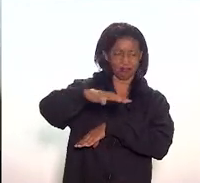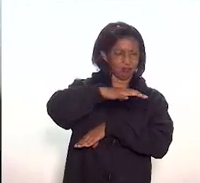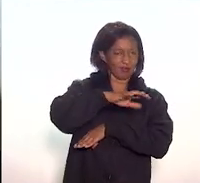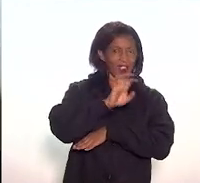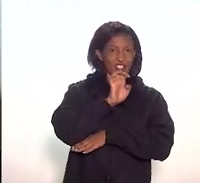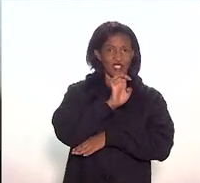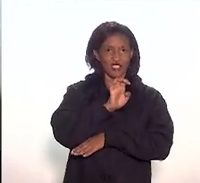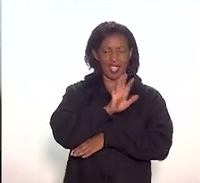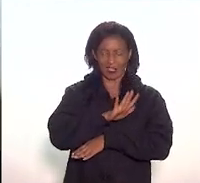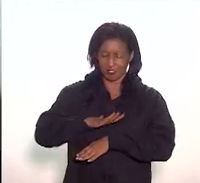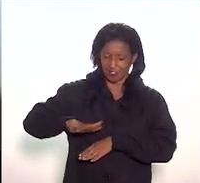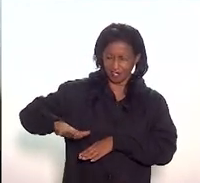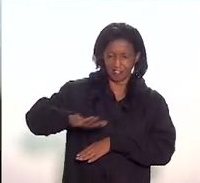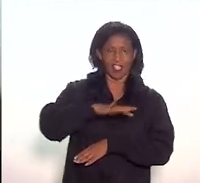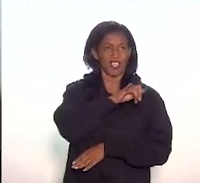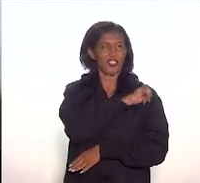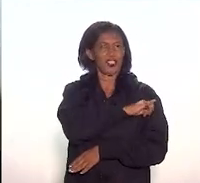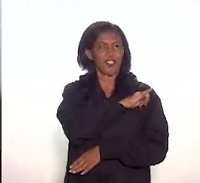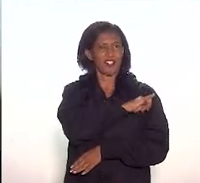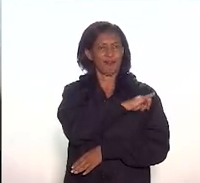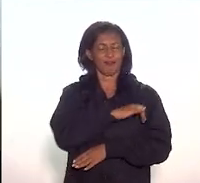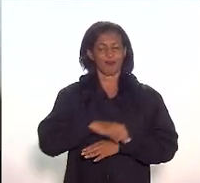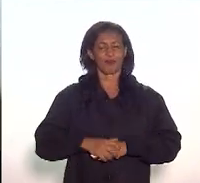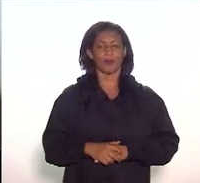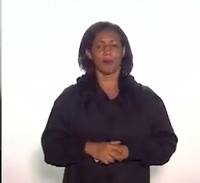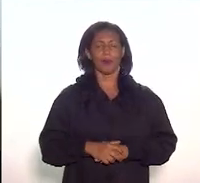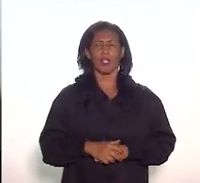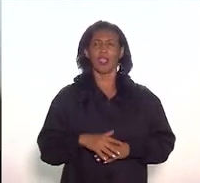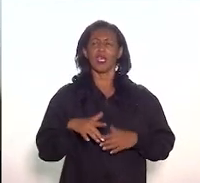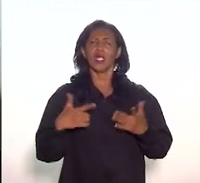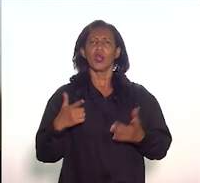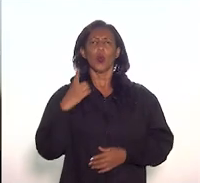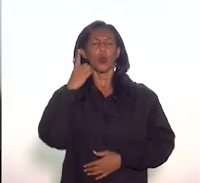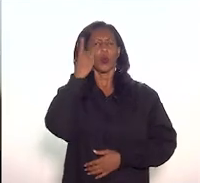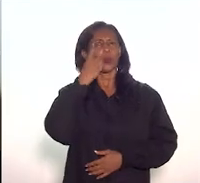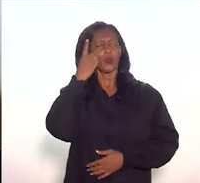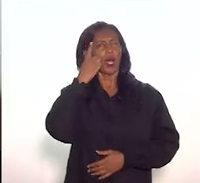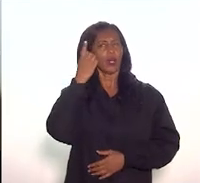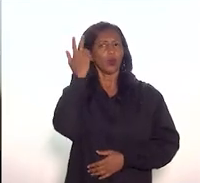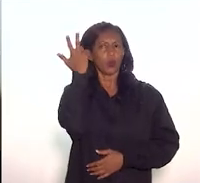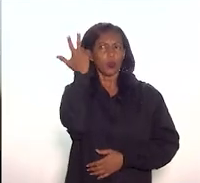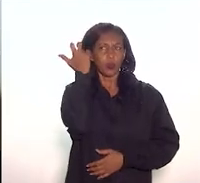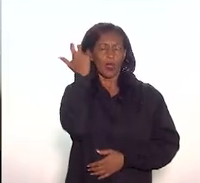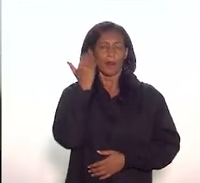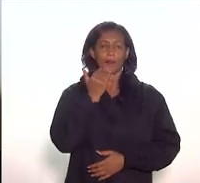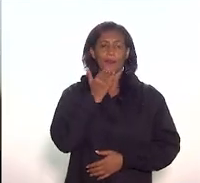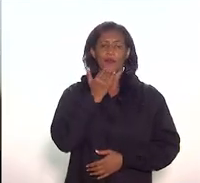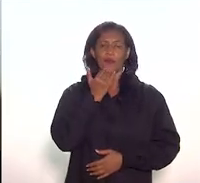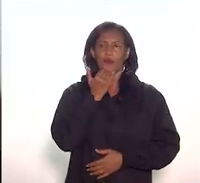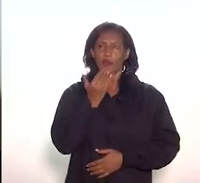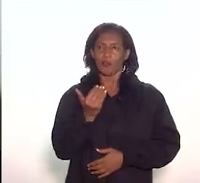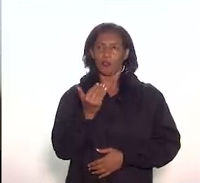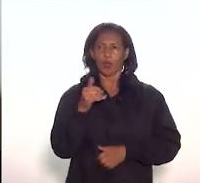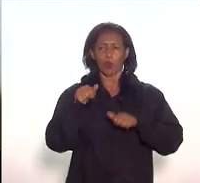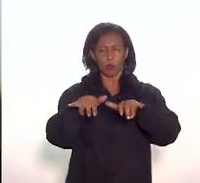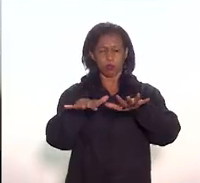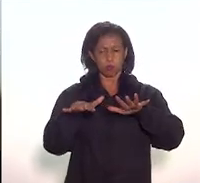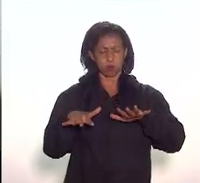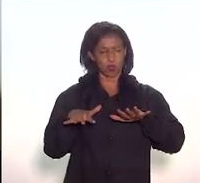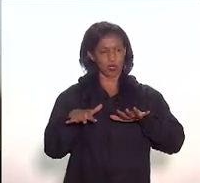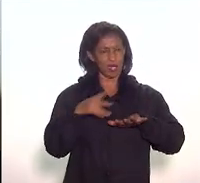Estado. E, quando o deputado Eleonar Coelho propôs essa audiência pública